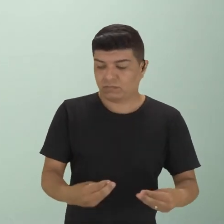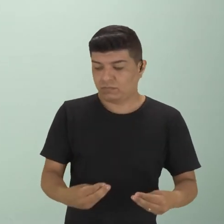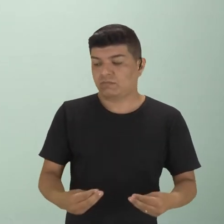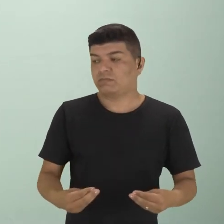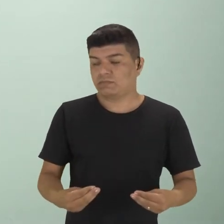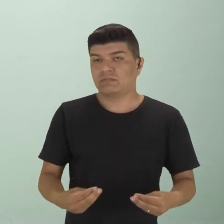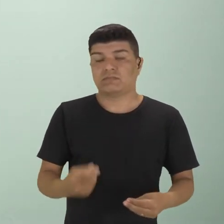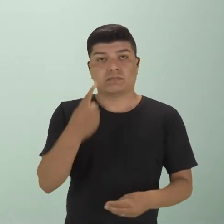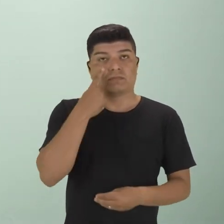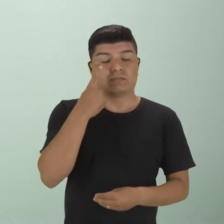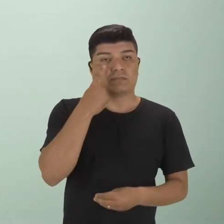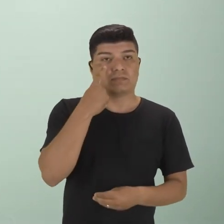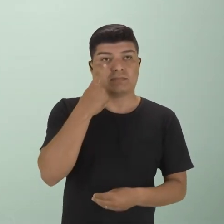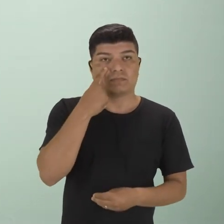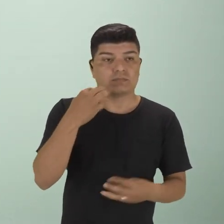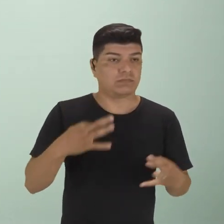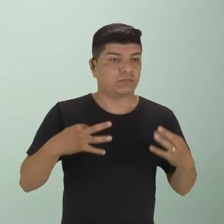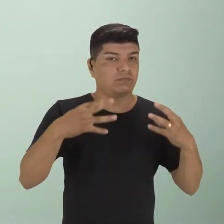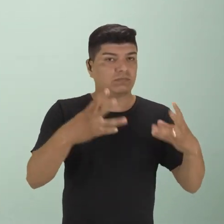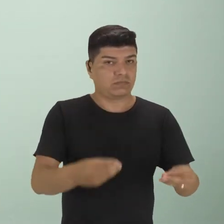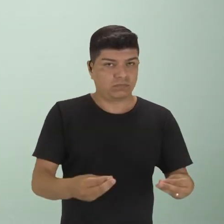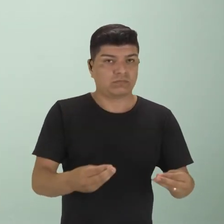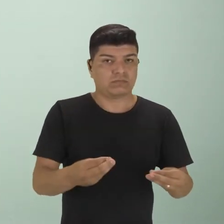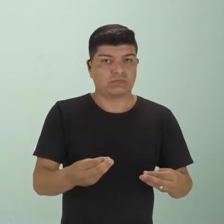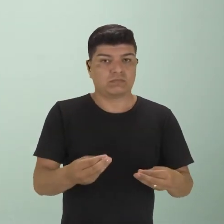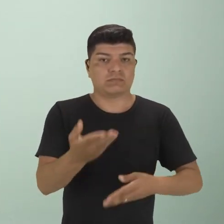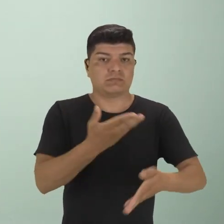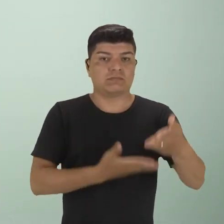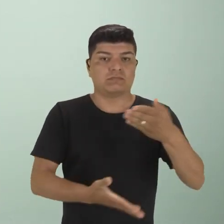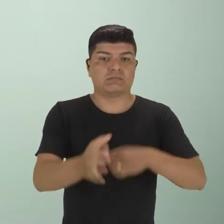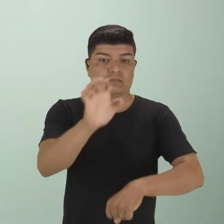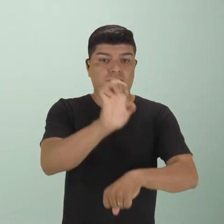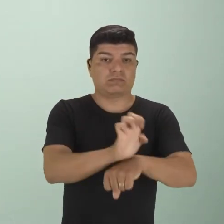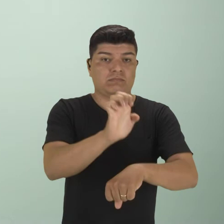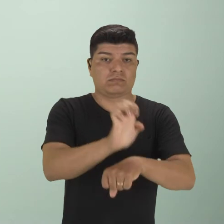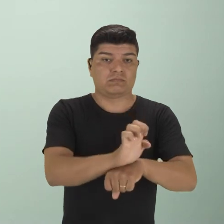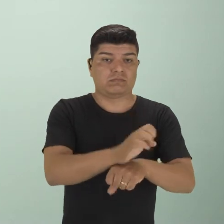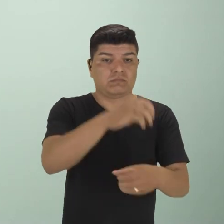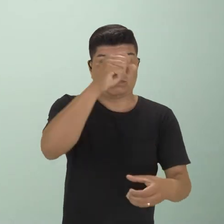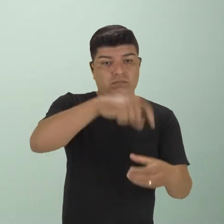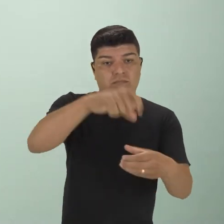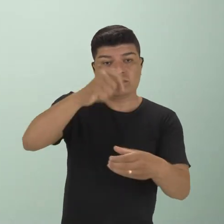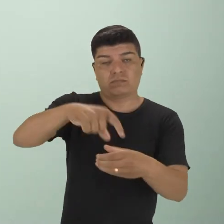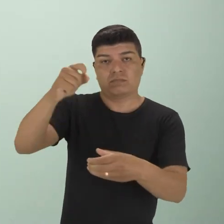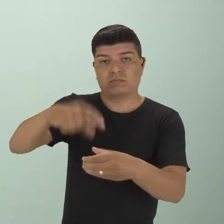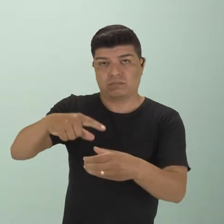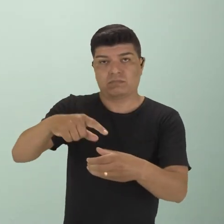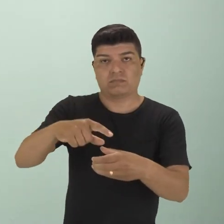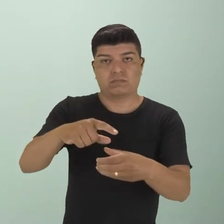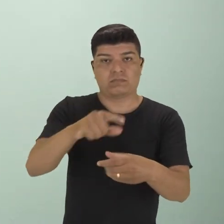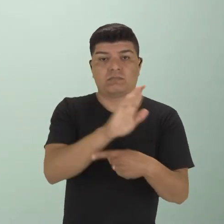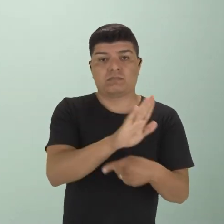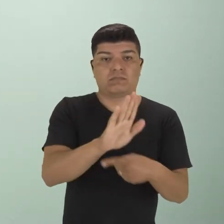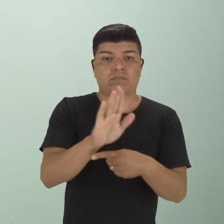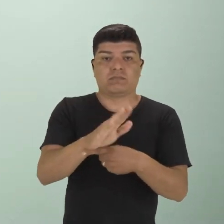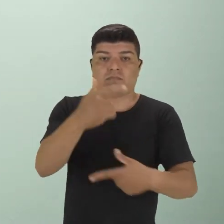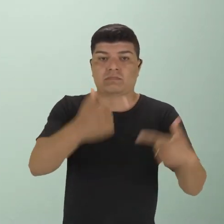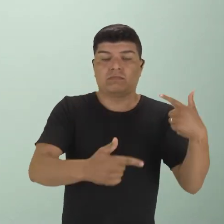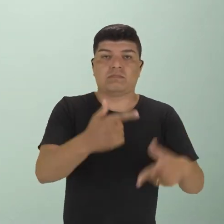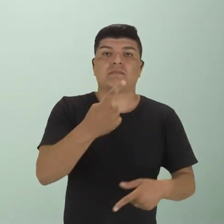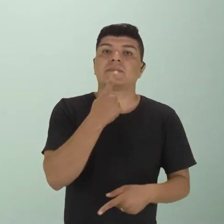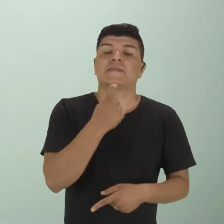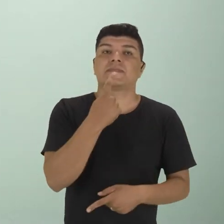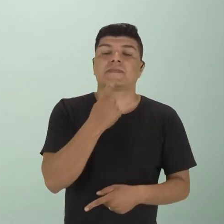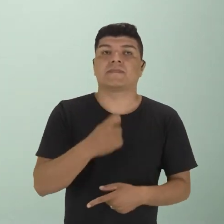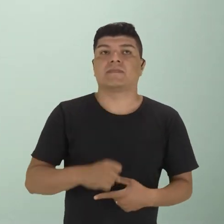Fica bem prestada atenção nessa situação. Tudo vai passar para a mão do Estado, até mesmo as plantações, para manter o Exército Vermelho. Vai